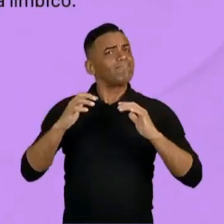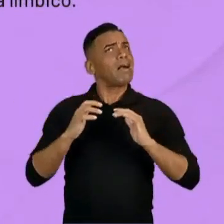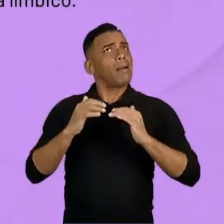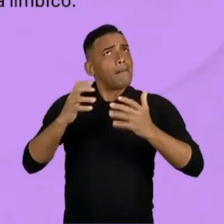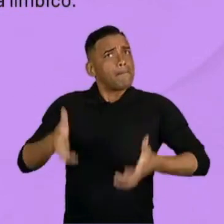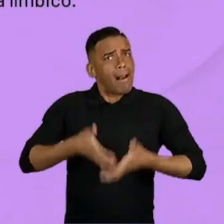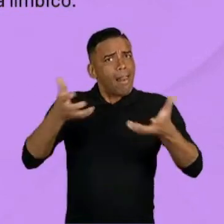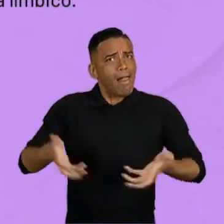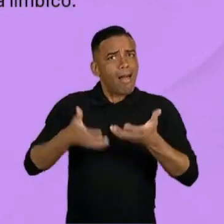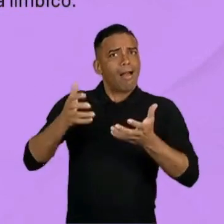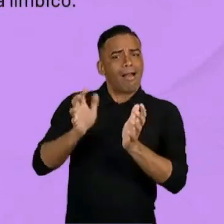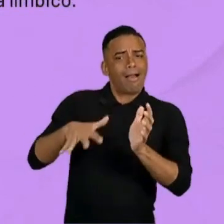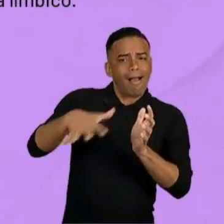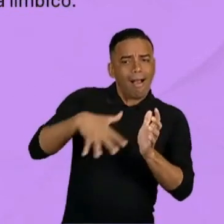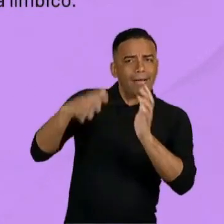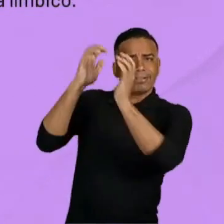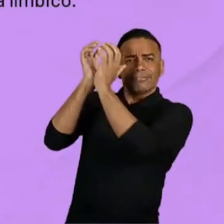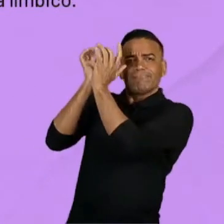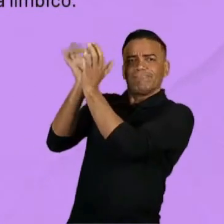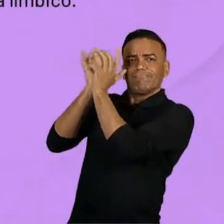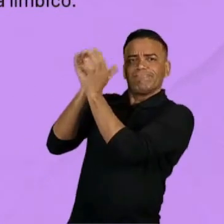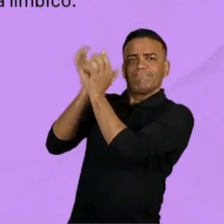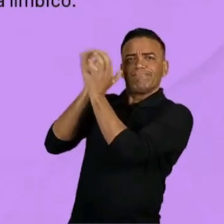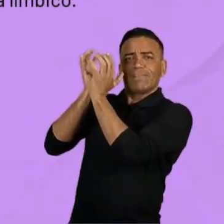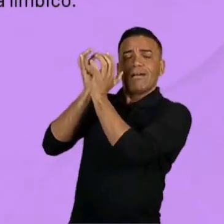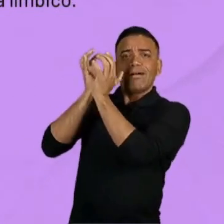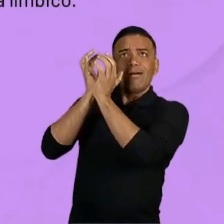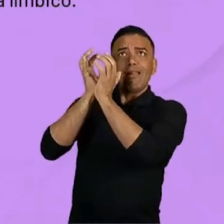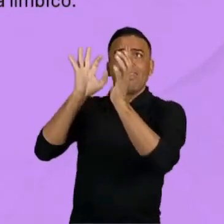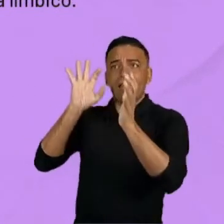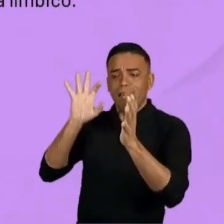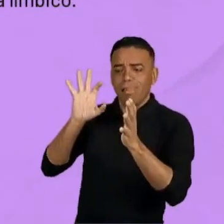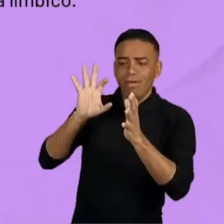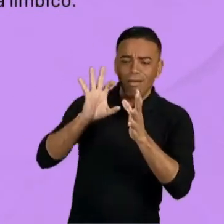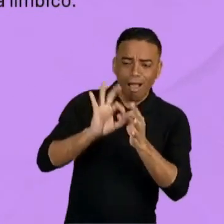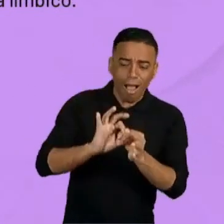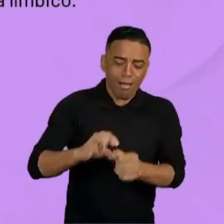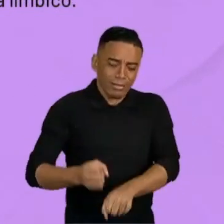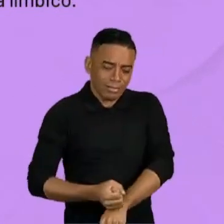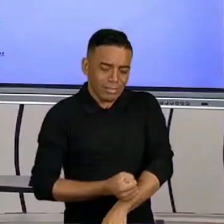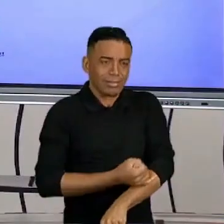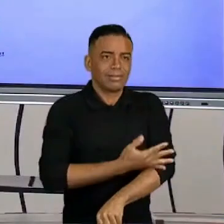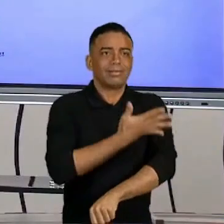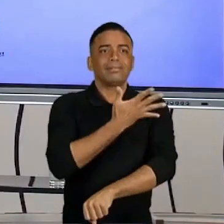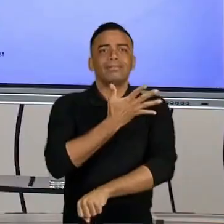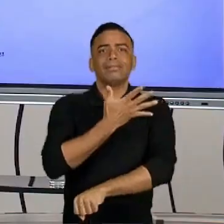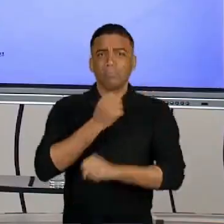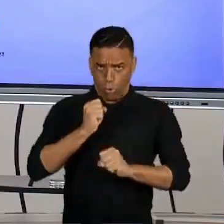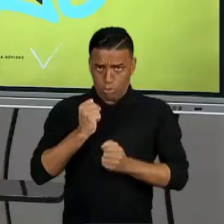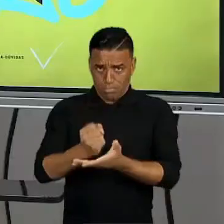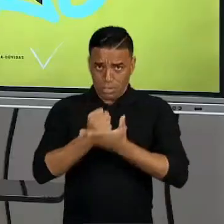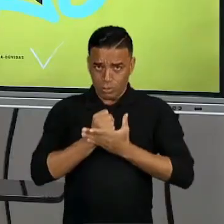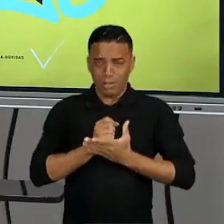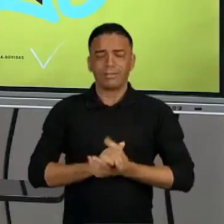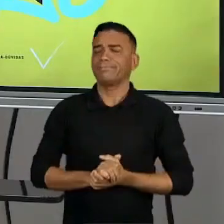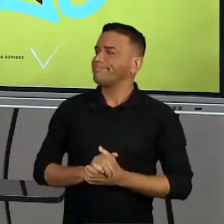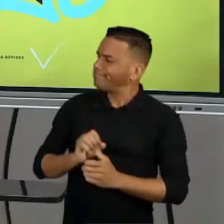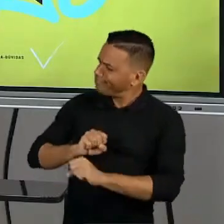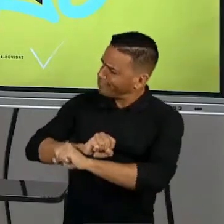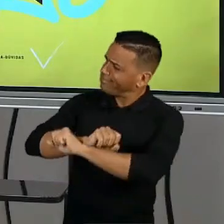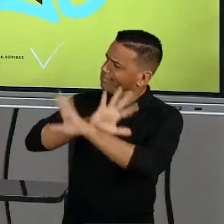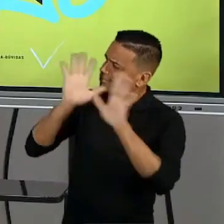dos cérebros que estão envolvidas com o processamento emocional como sistema límbico. Pode me ajudar nisso? Claro.